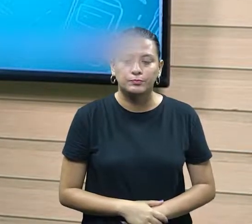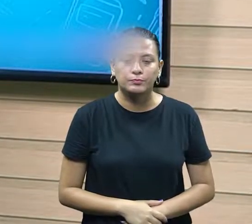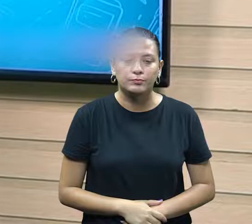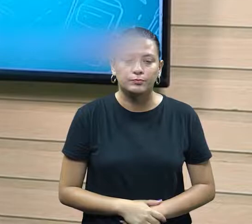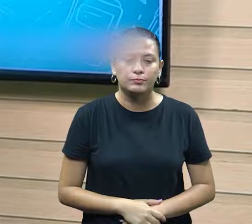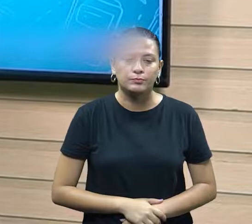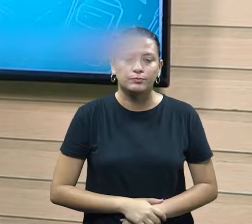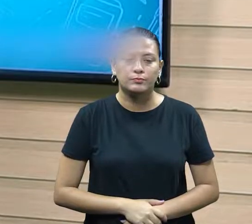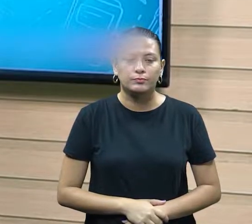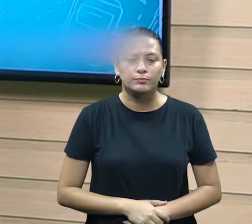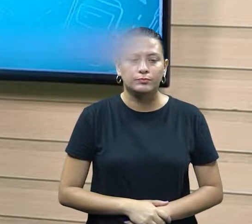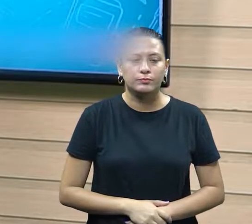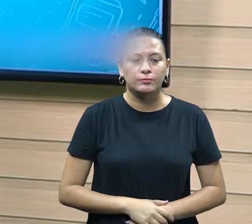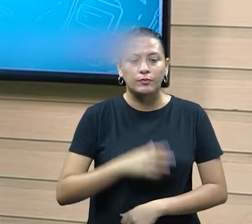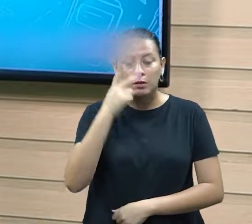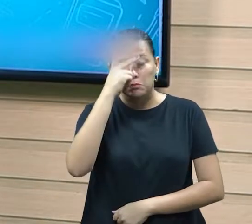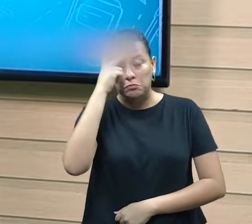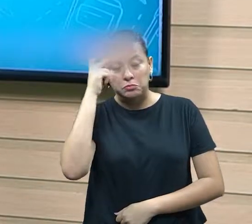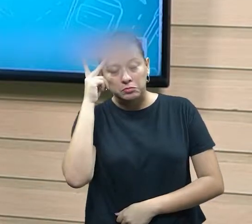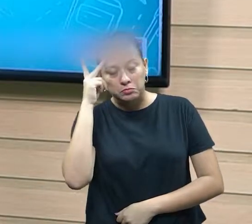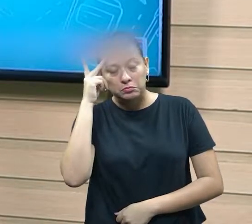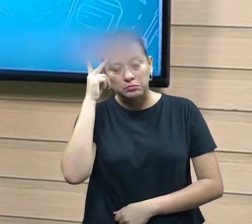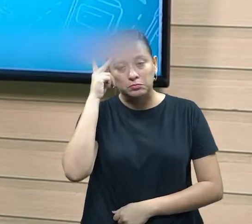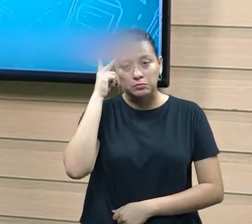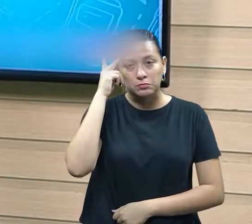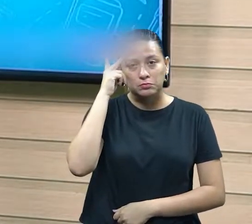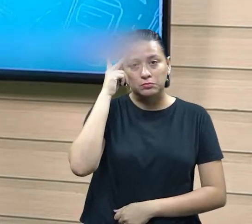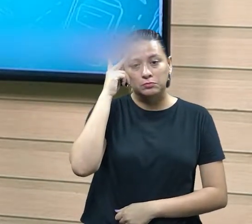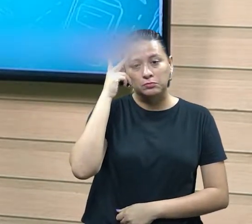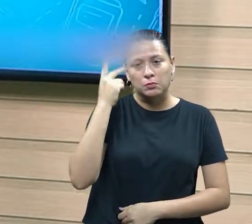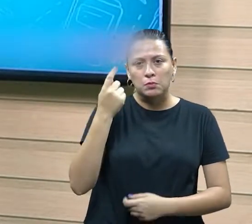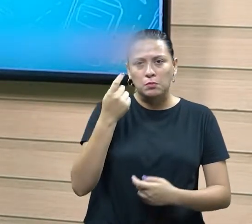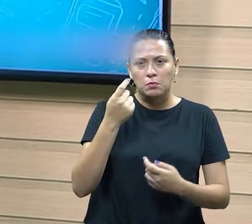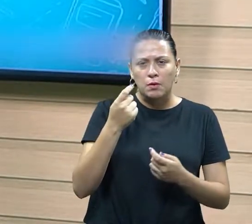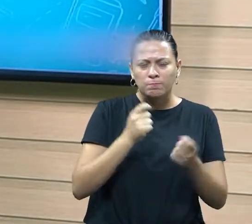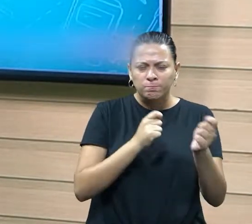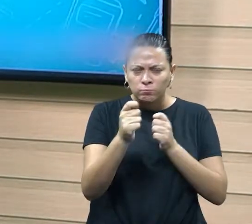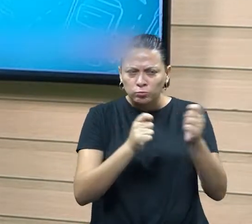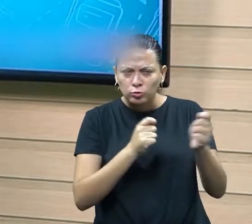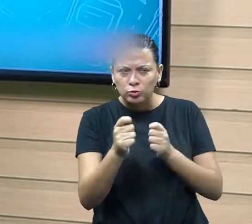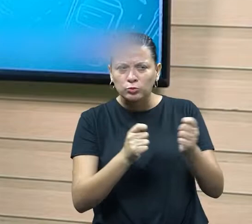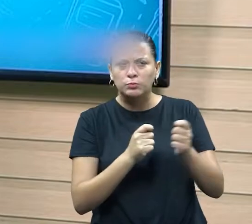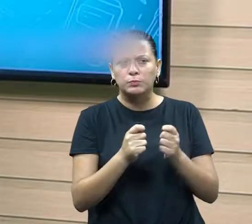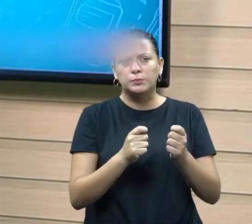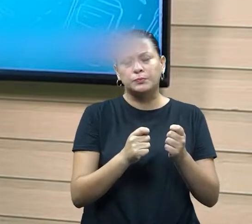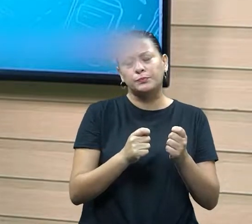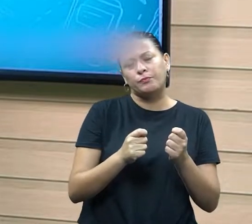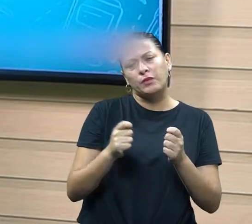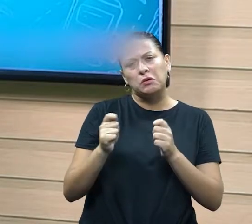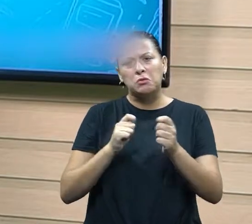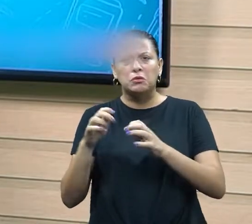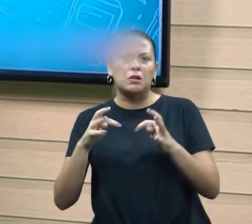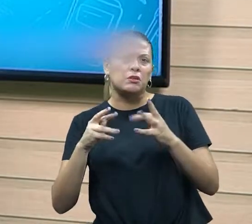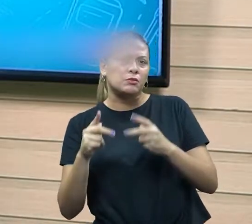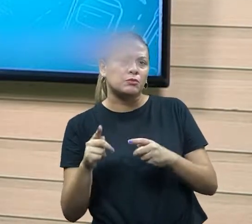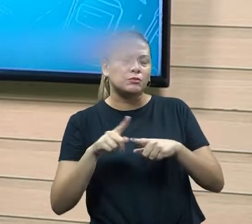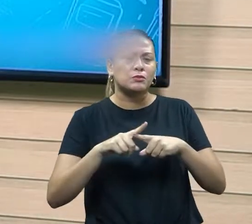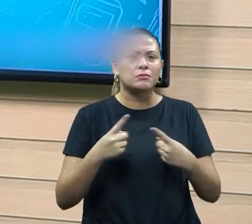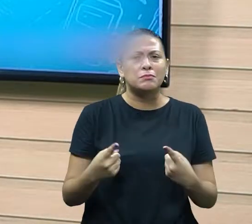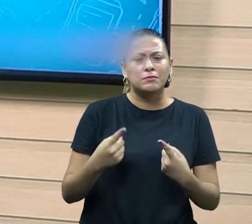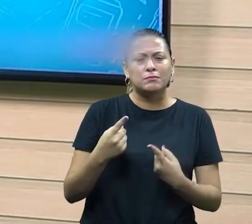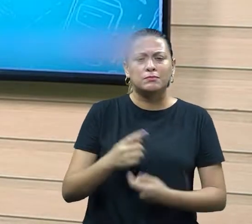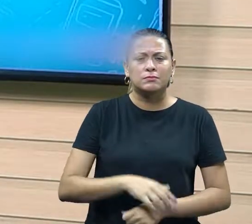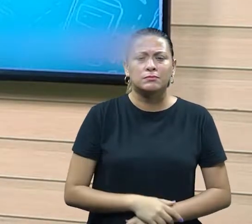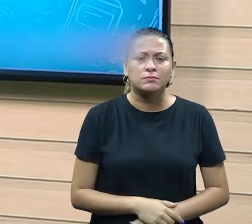vivemos que enquanto que o controlador que busca controlar tudo, né? Mas aí ele acaba saindo das situações,